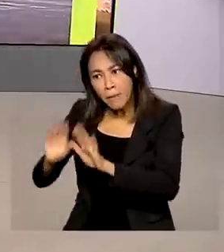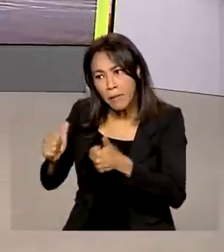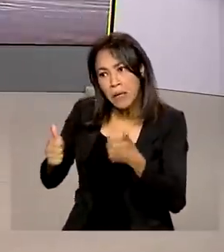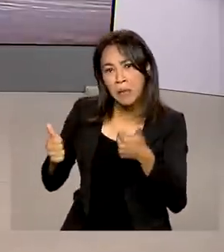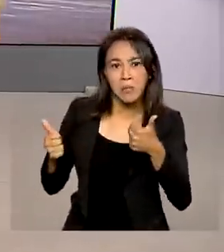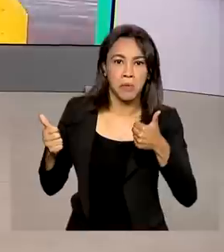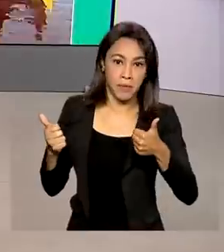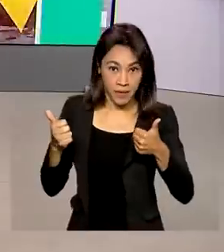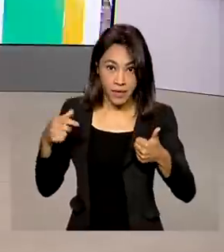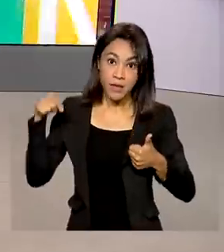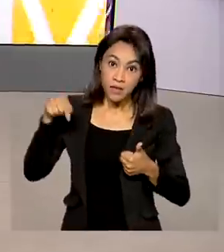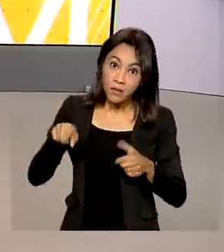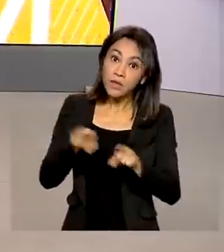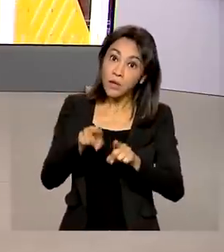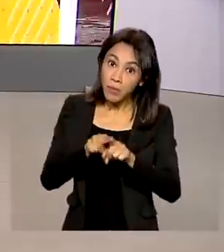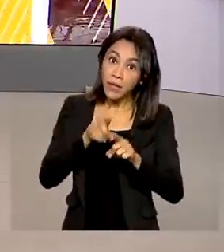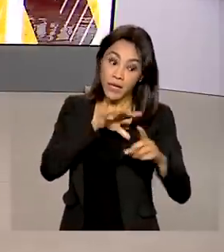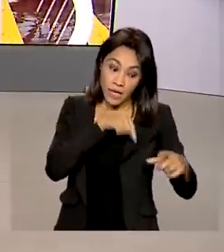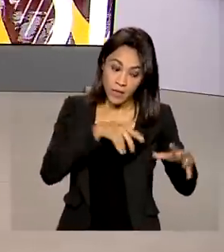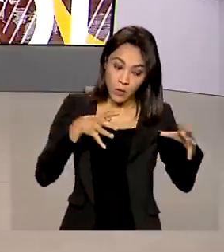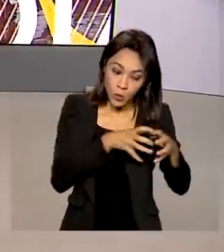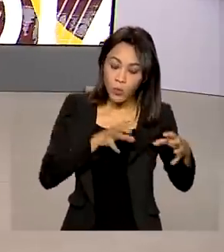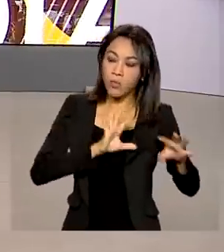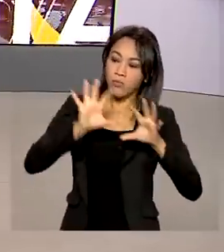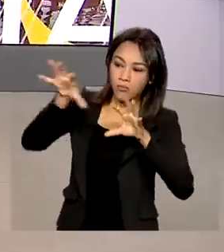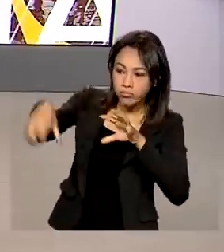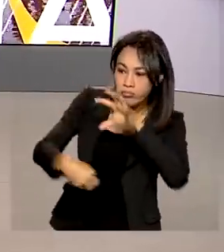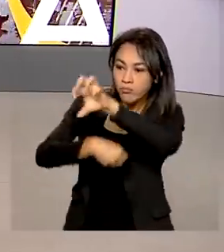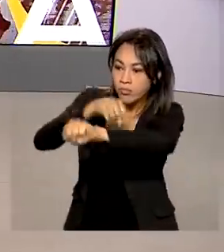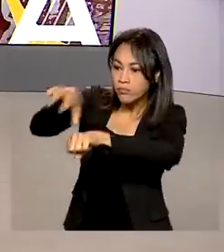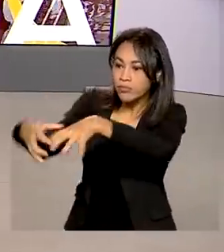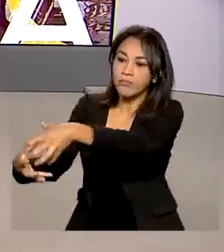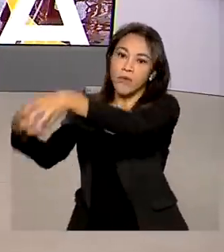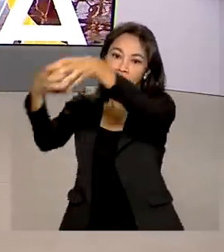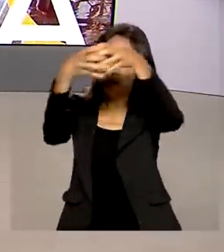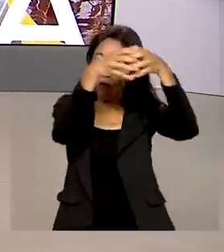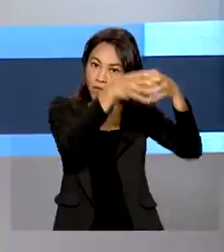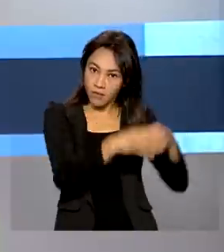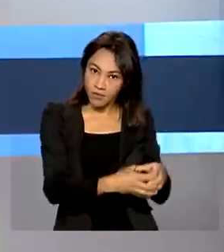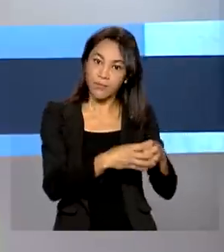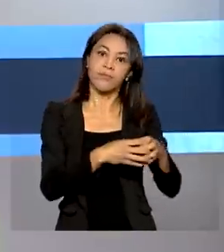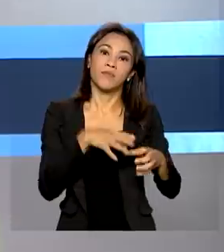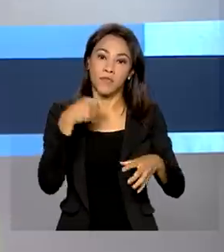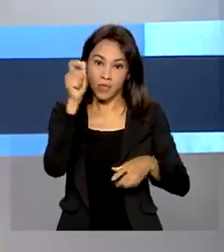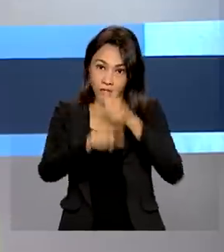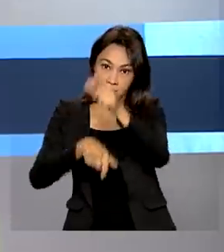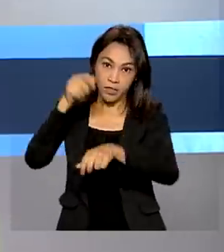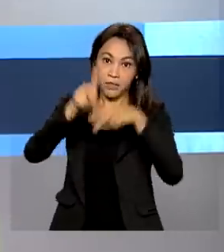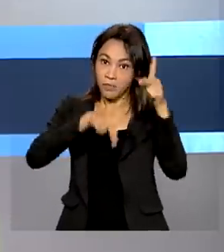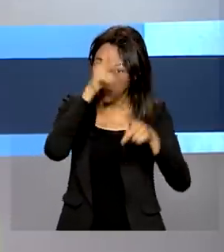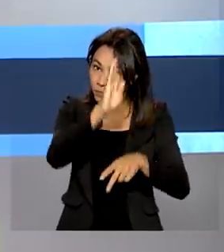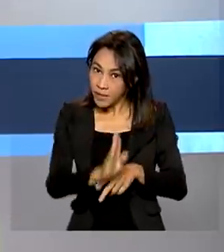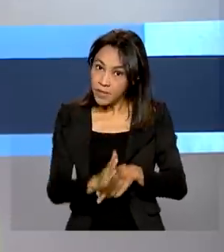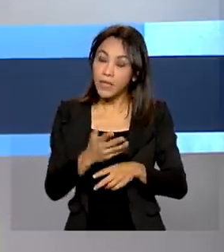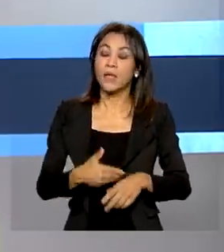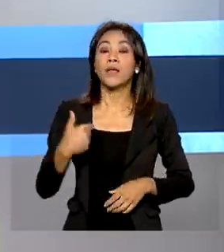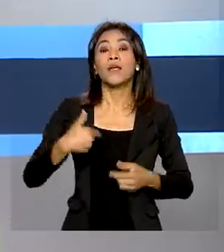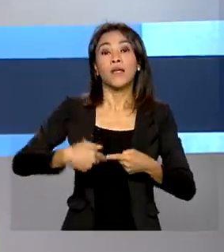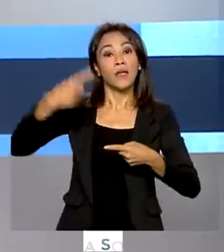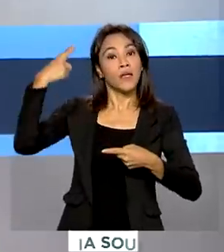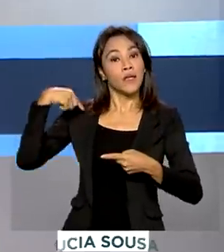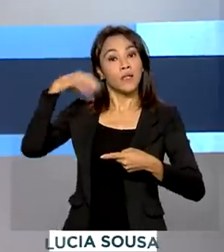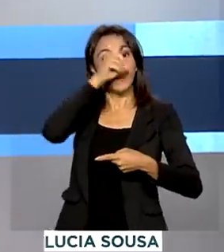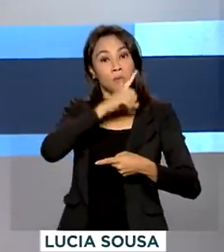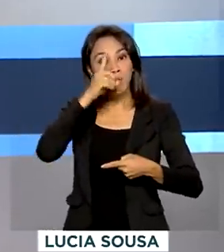atua na retirada segura e ordenada dos brasileiros do país do leste europeu. Em coletiva imprensa, nesse domingo,